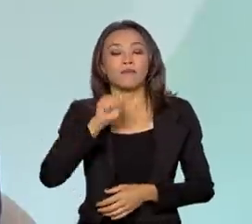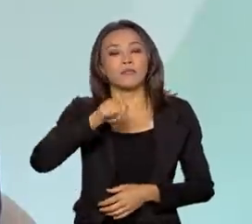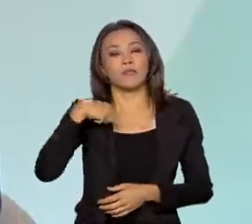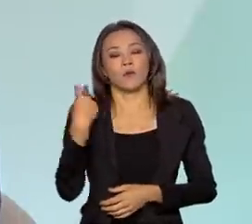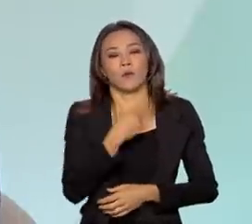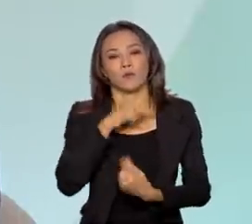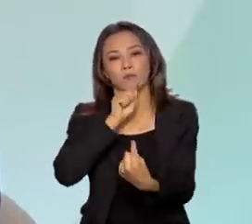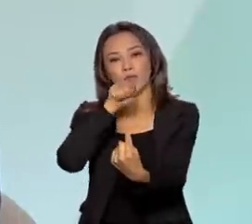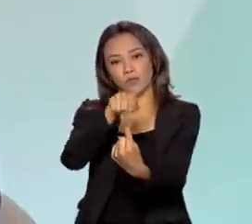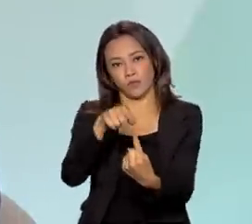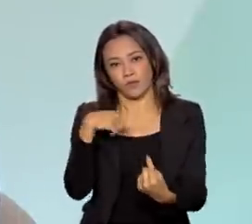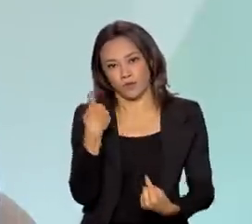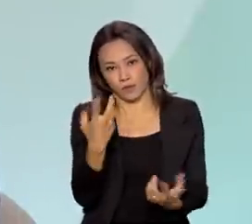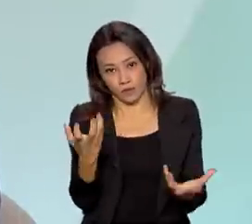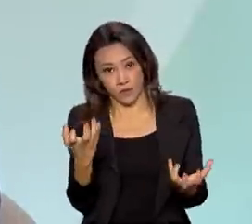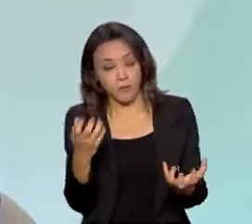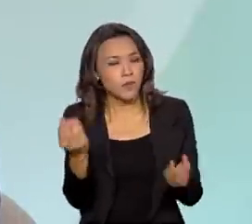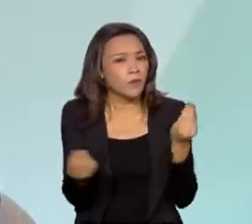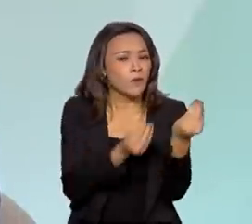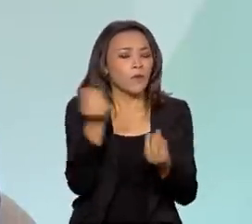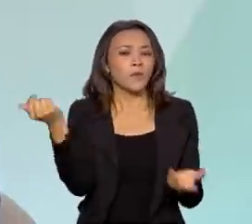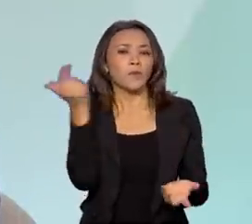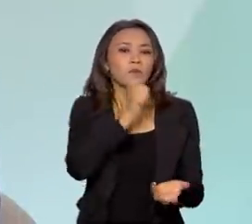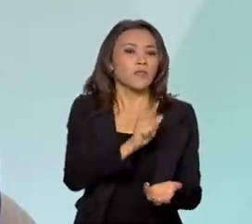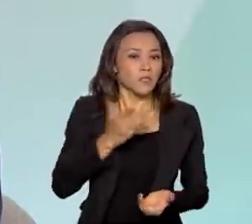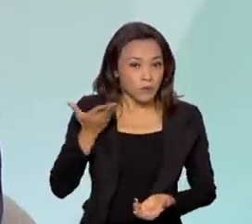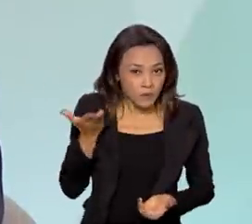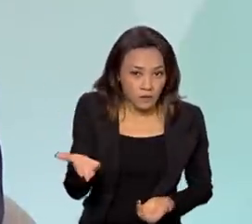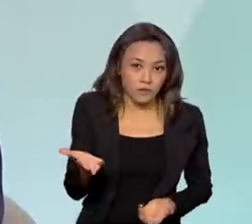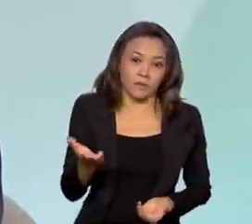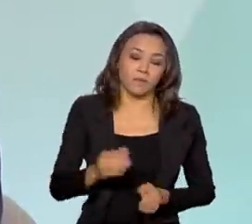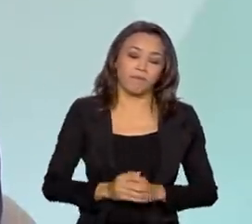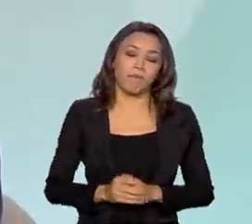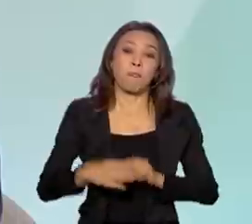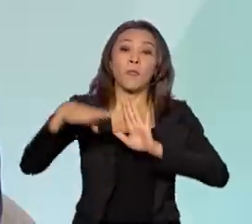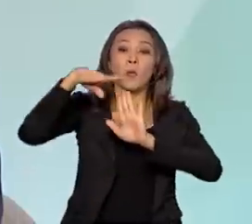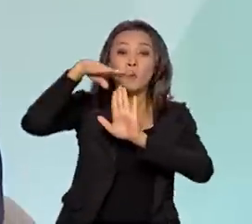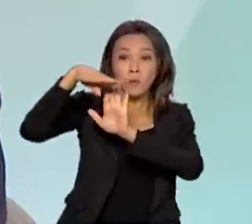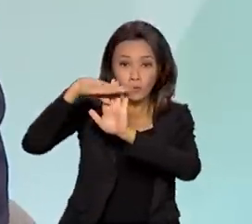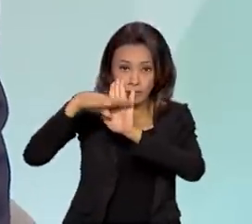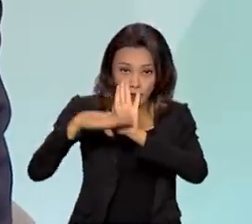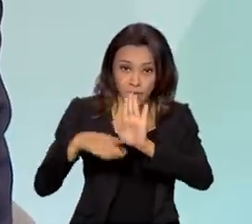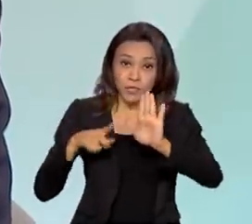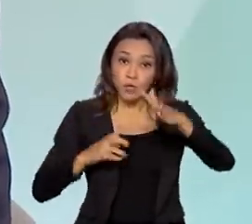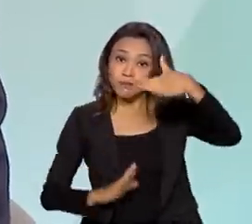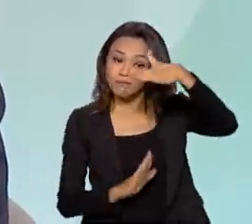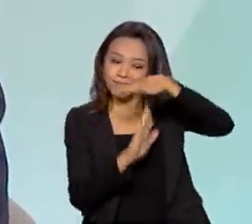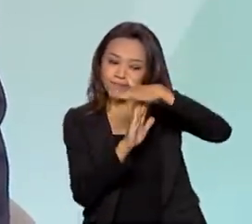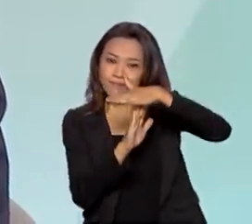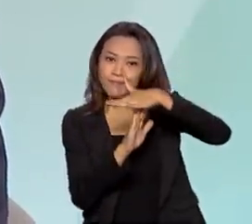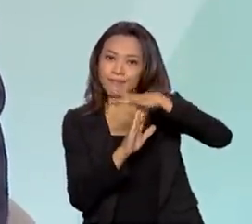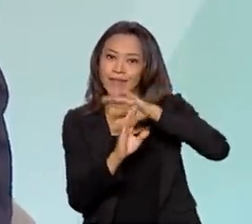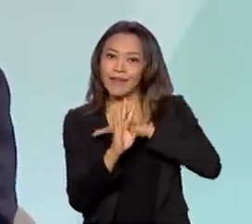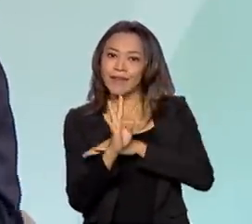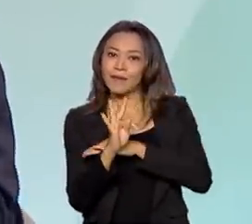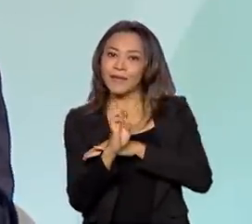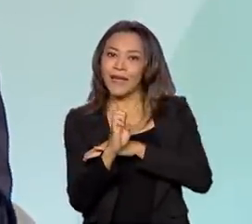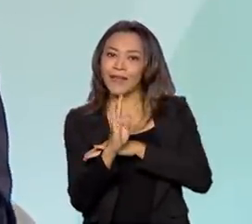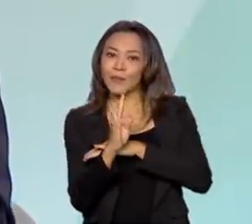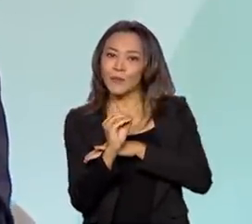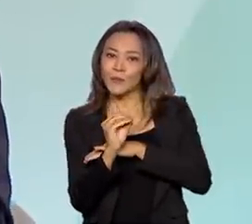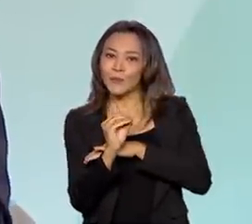buscando. E como é que nós conseguimos viabilizar isso, Paulo? O programa, ele tinha um teto. Por que ele tinha um teto?